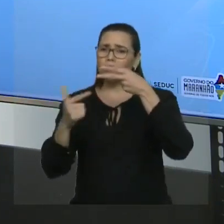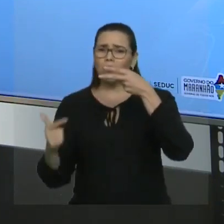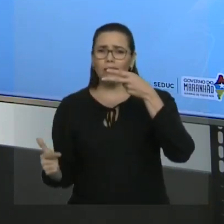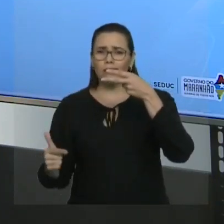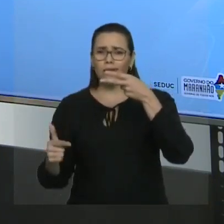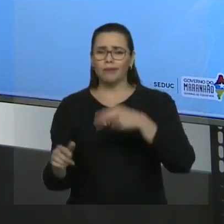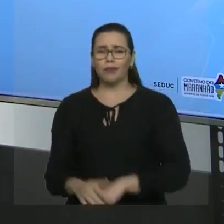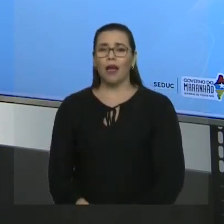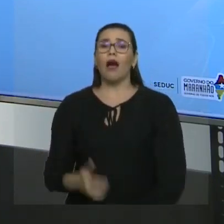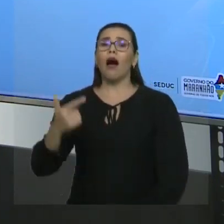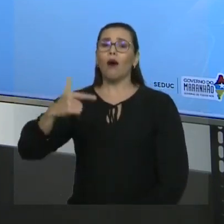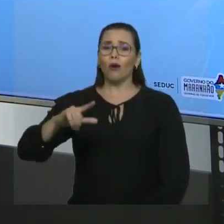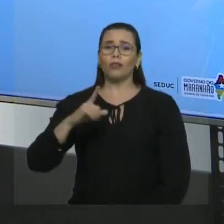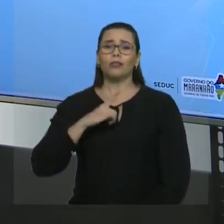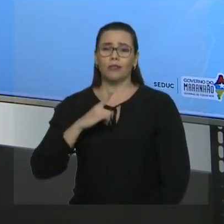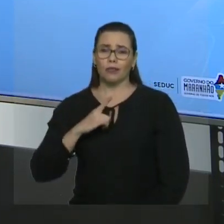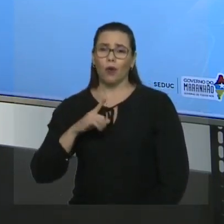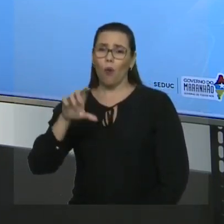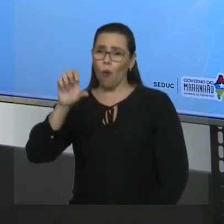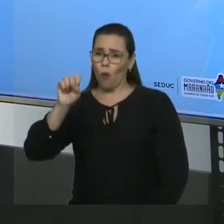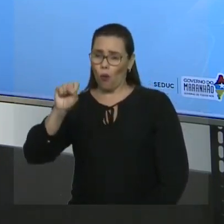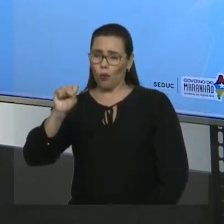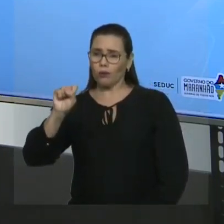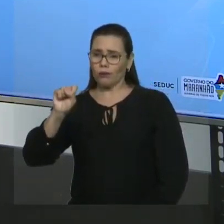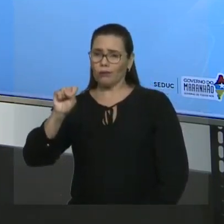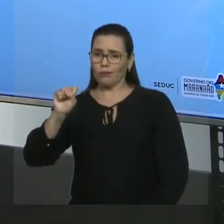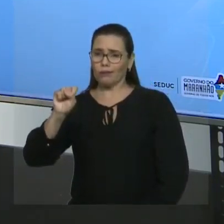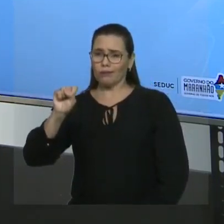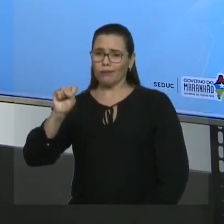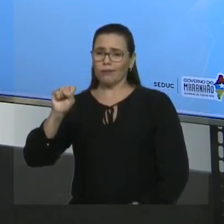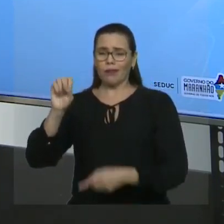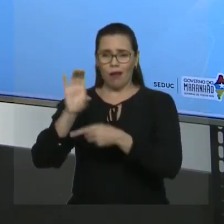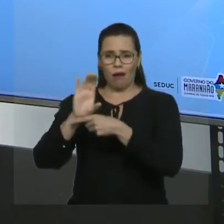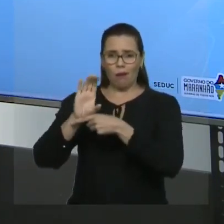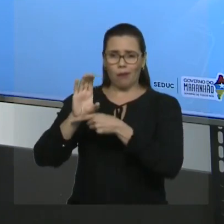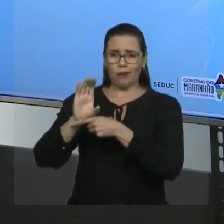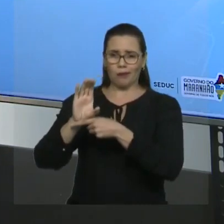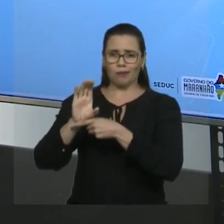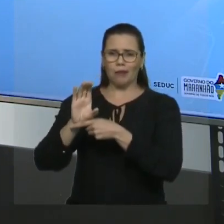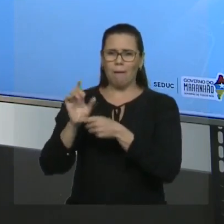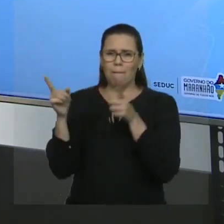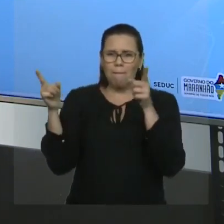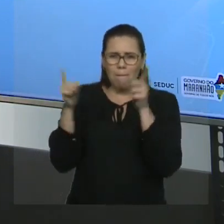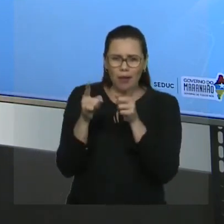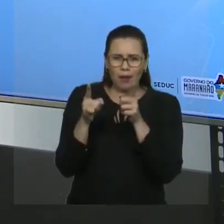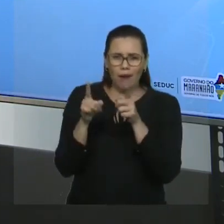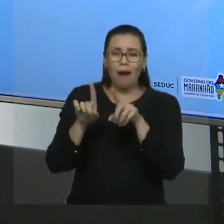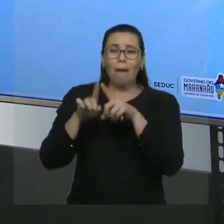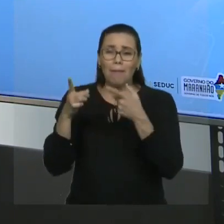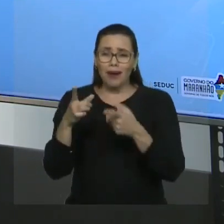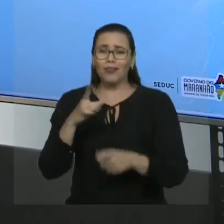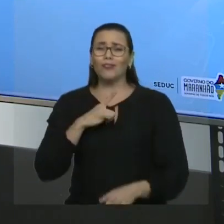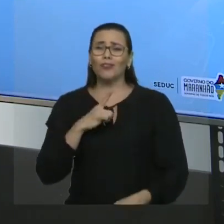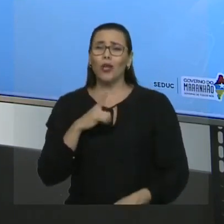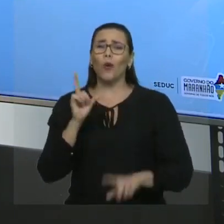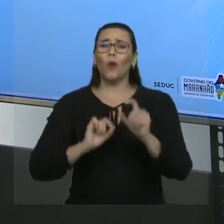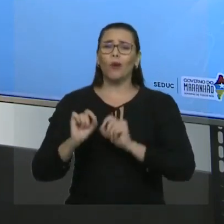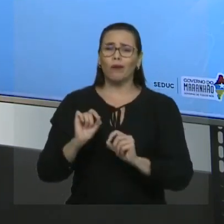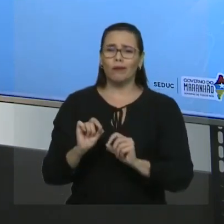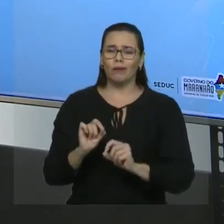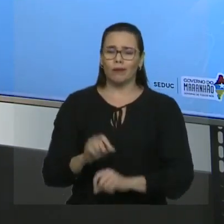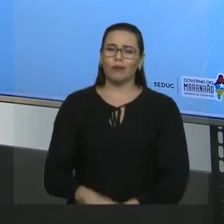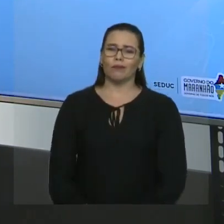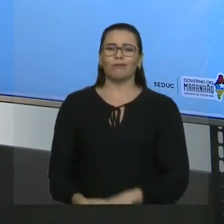tem oito carbonos, é um pouco menor, mas apresenta a dupla. Esta é a principal? Sim. Então, a cadeia principal será